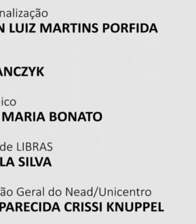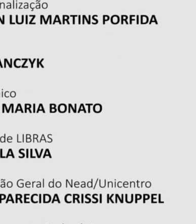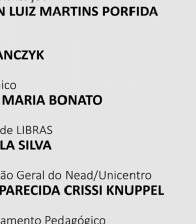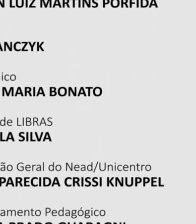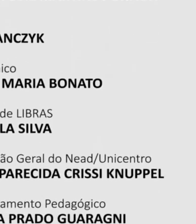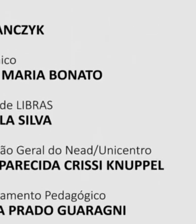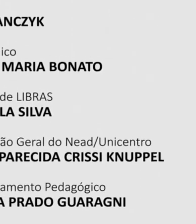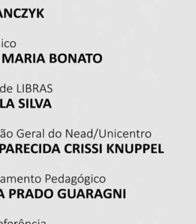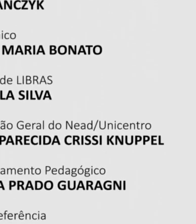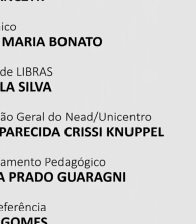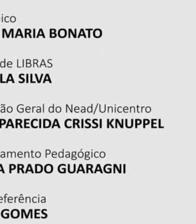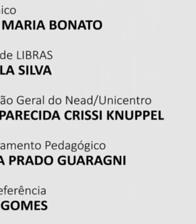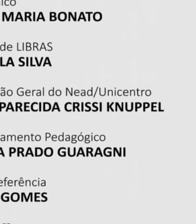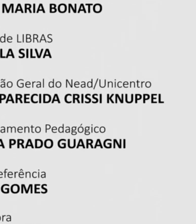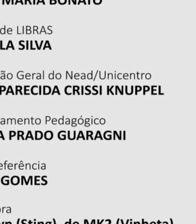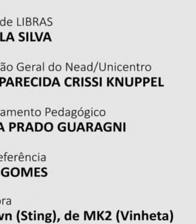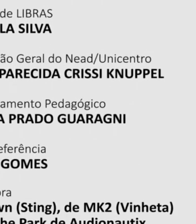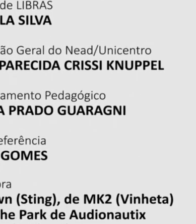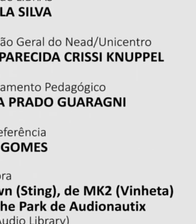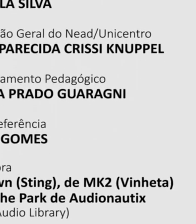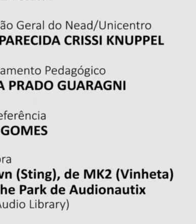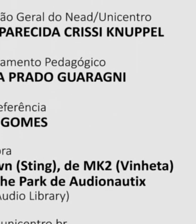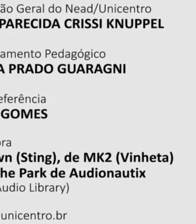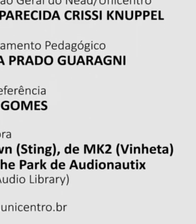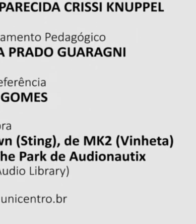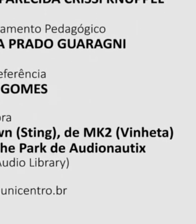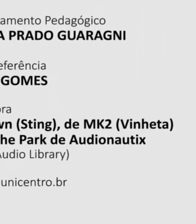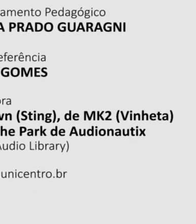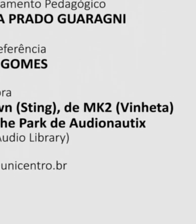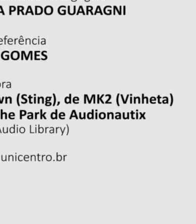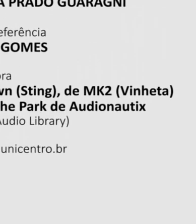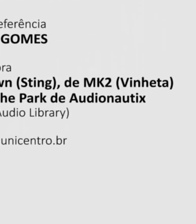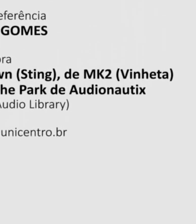Música Música Música